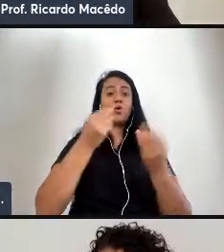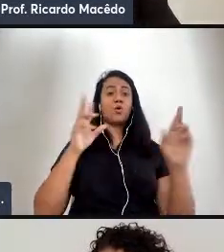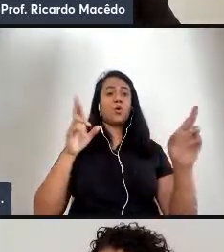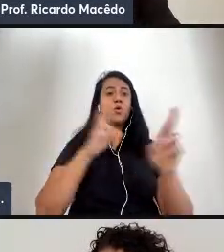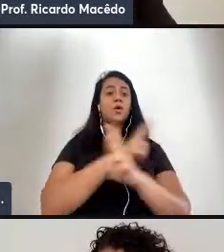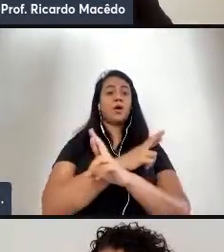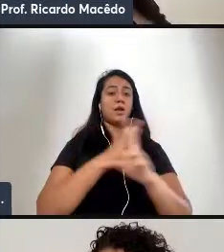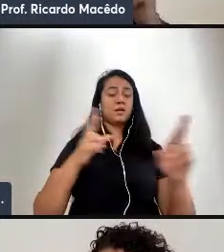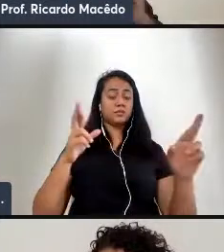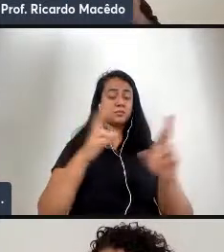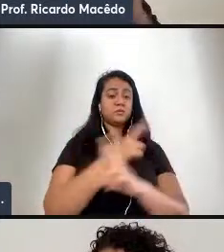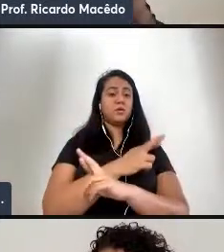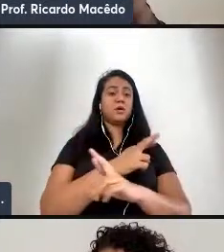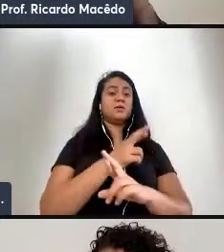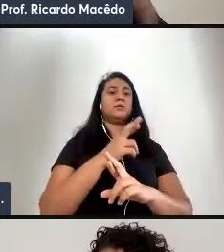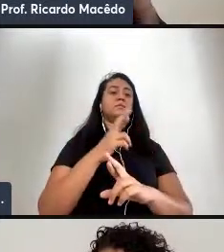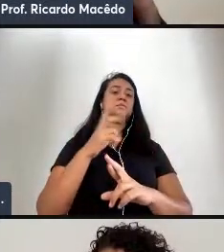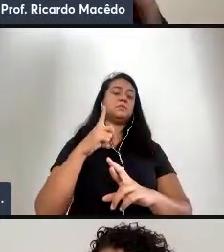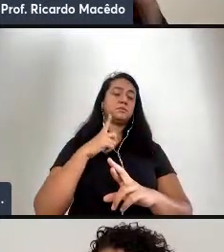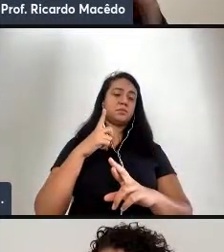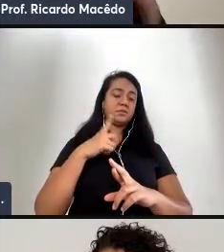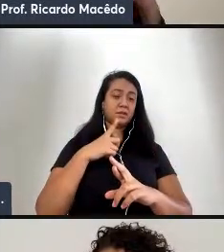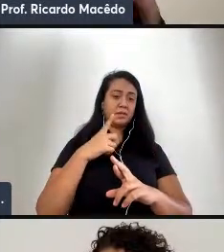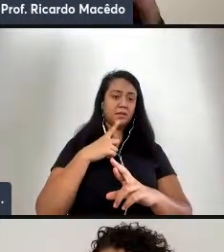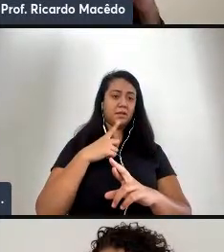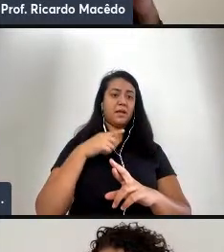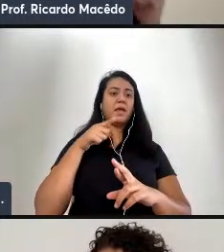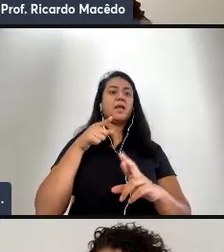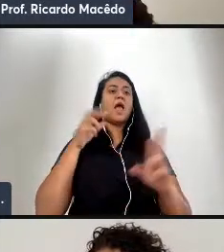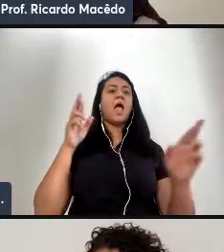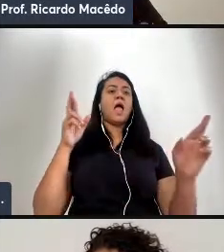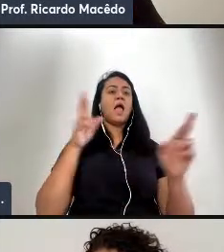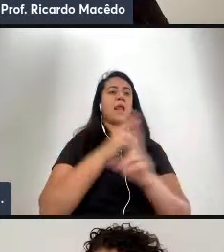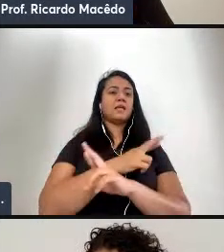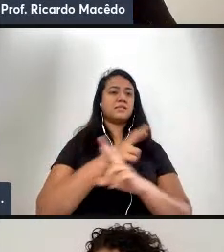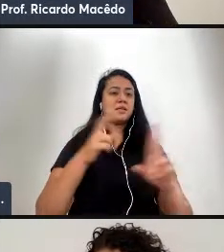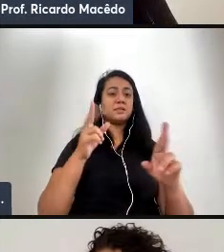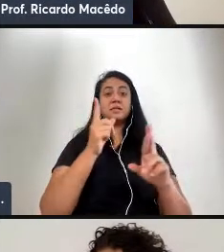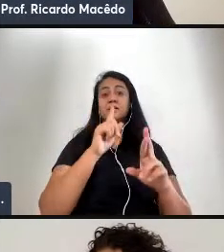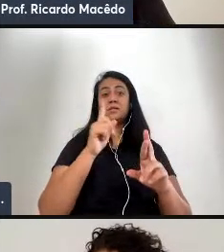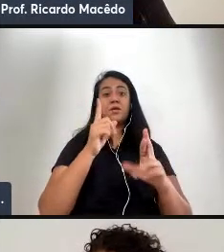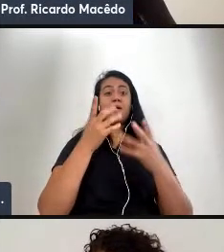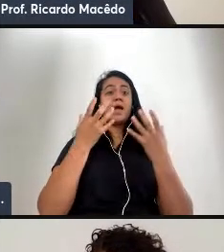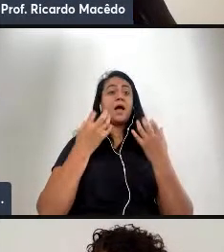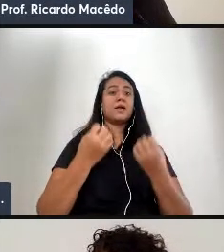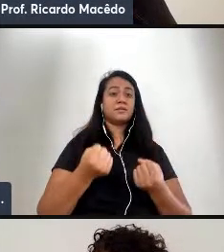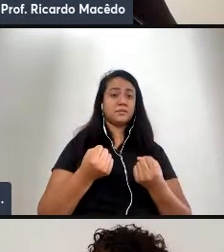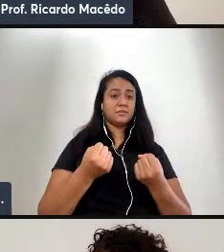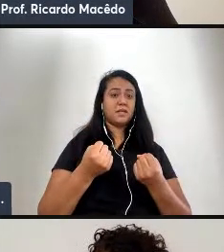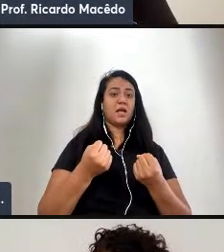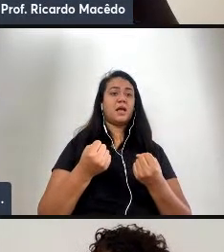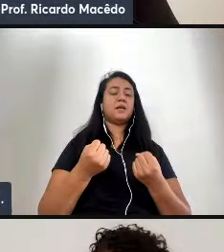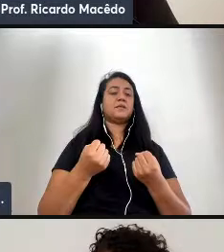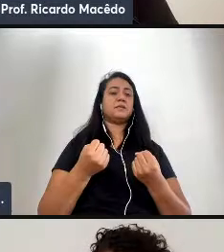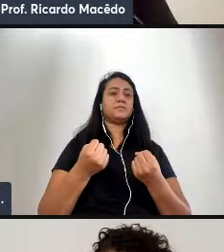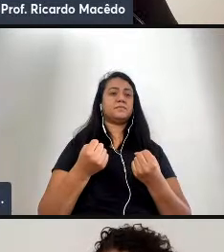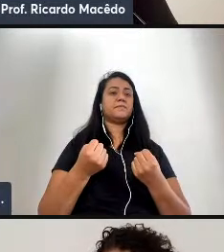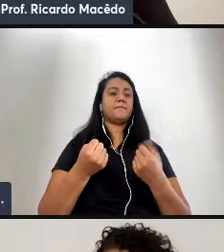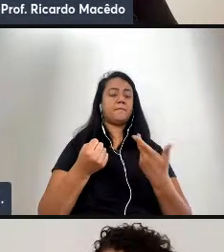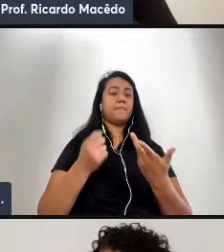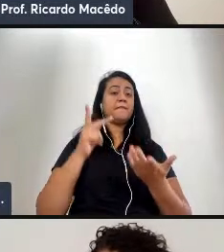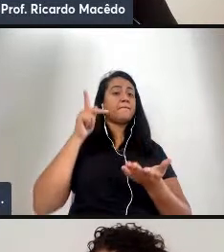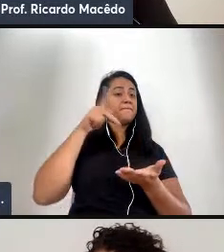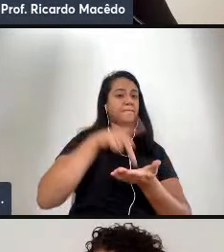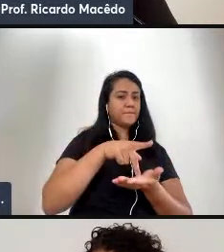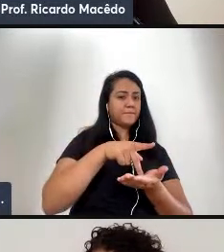essas relações elas não são aceitas em sua em sua legitimidade né o